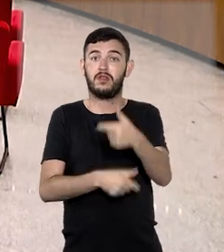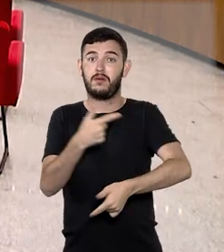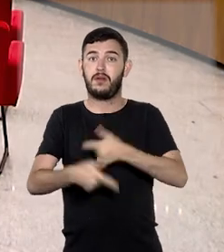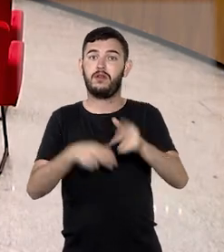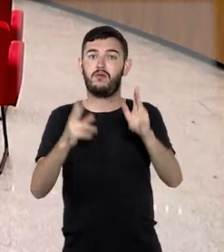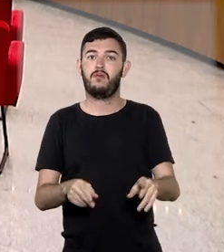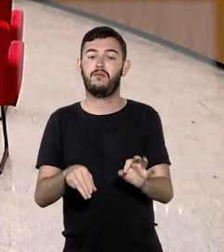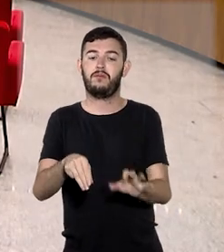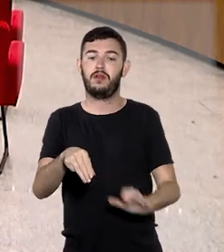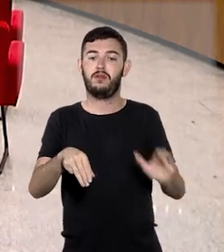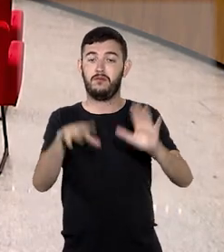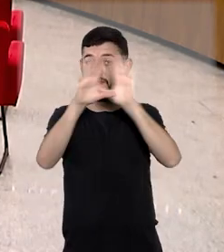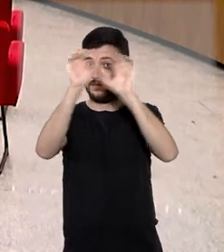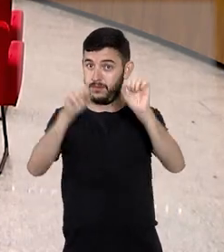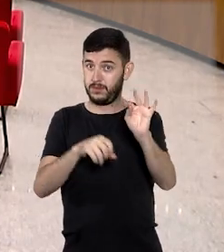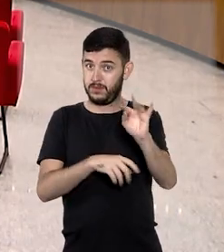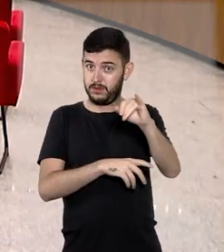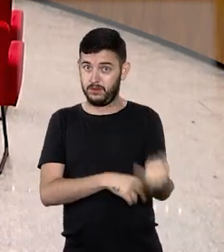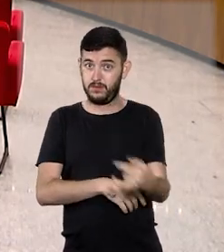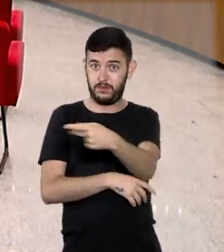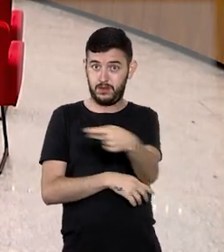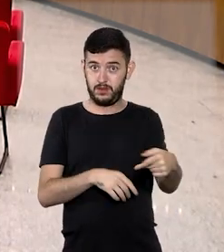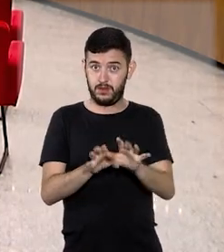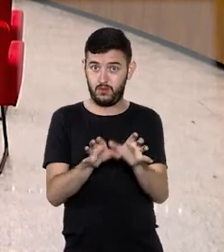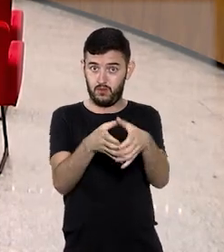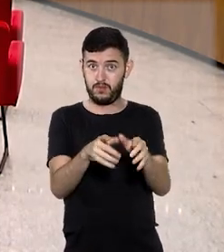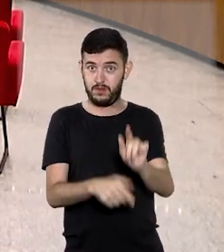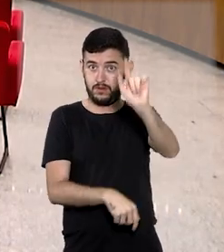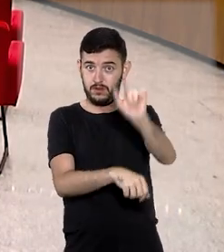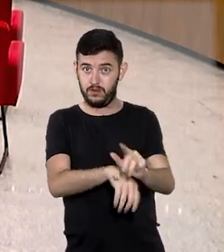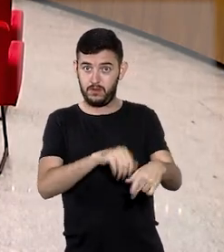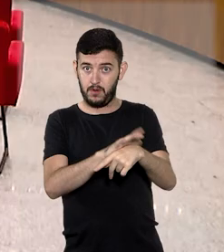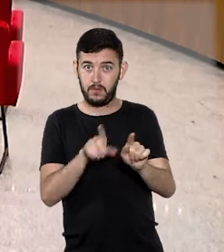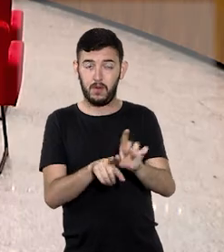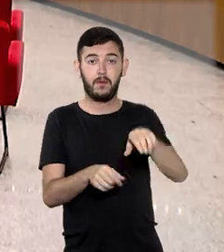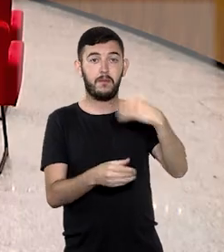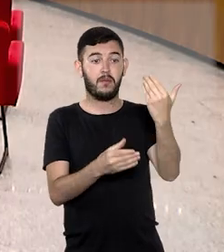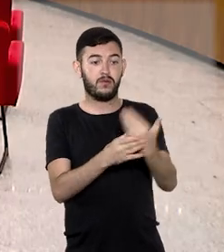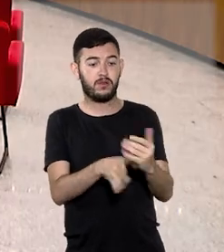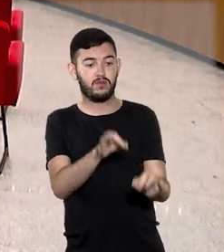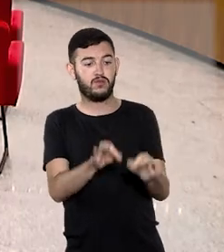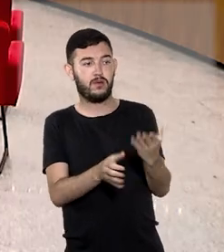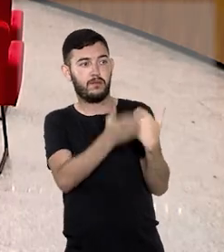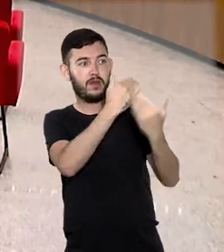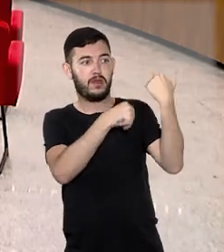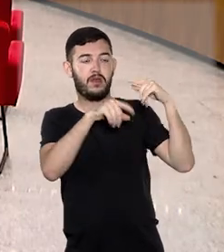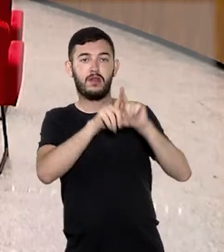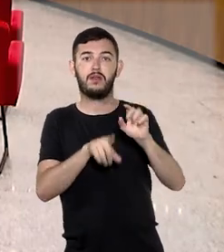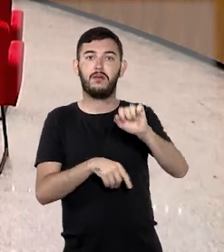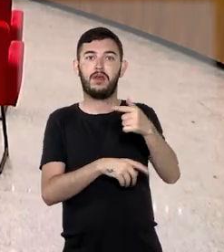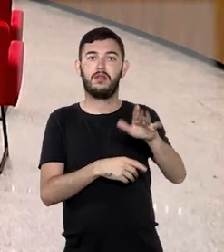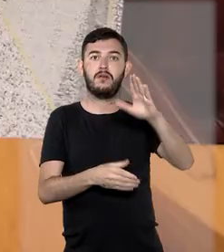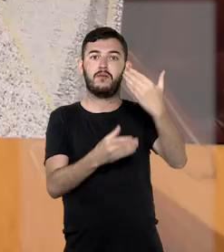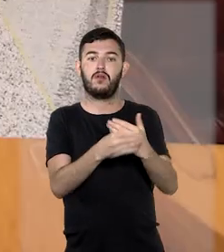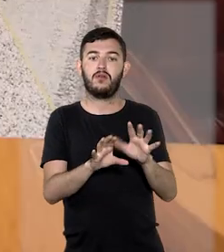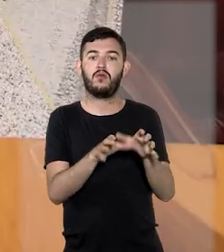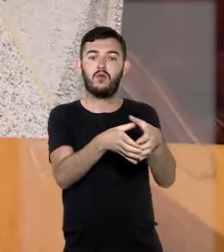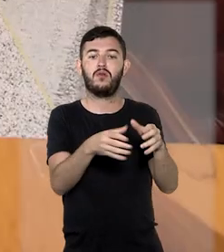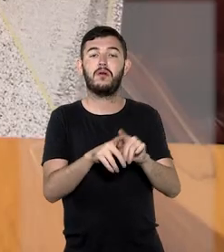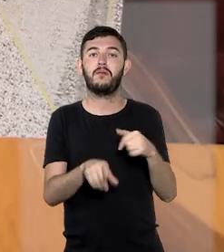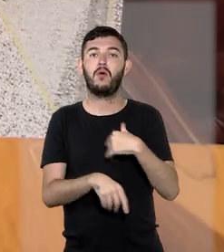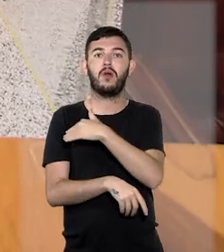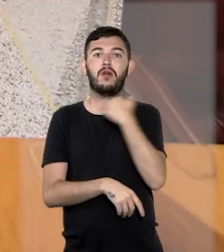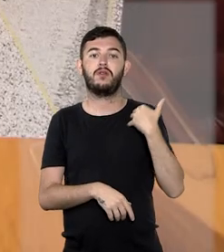anos como ministro do STJ. Sanseverino também presidiu a comissão gestora de precedentes e de ações coletivas. O